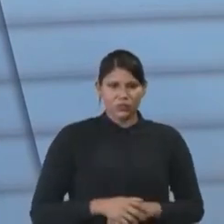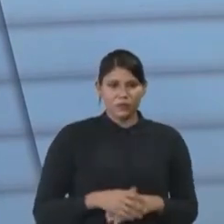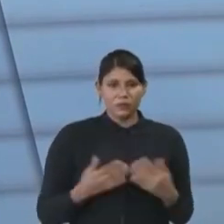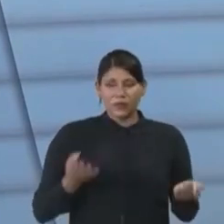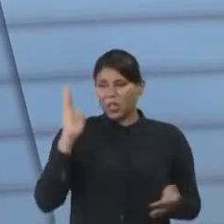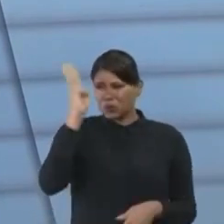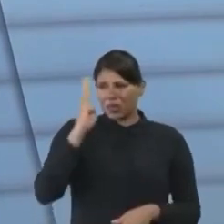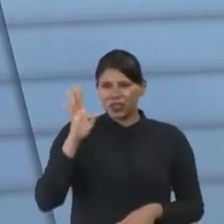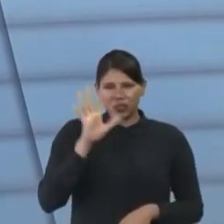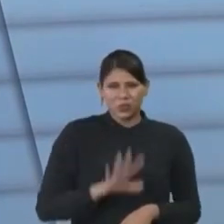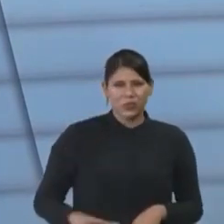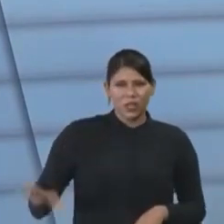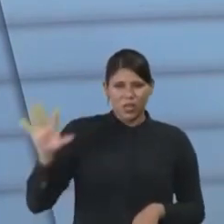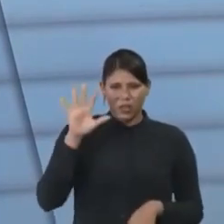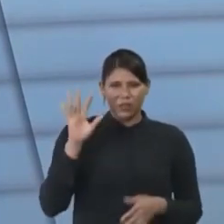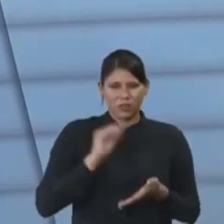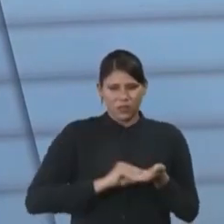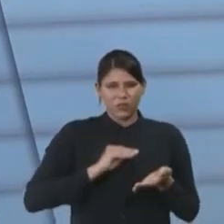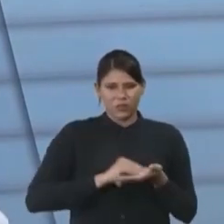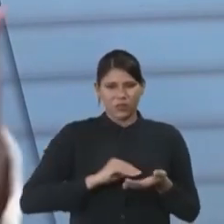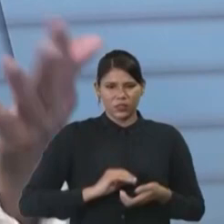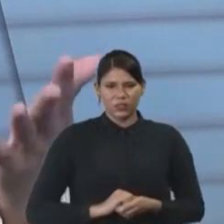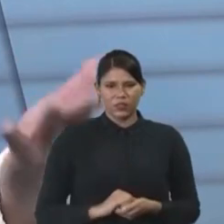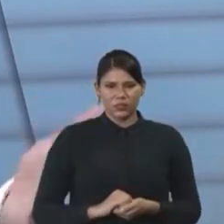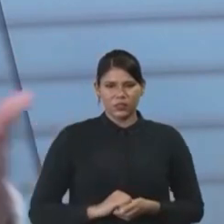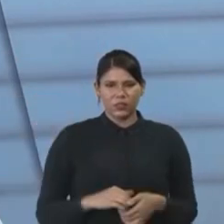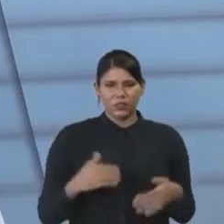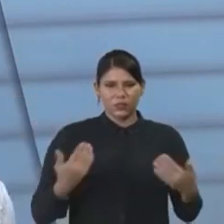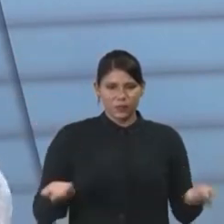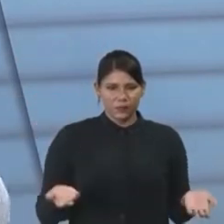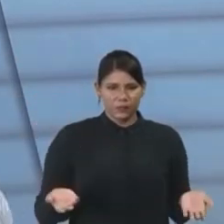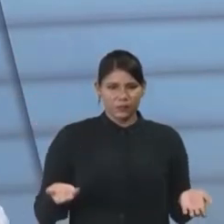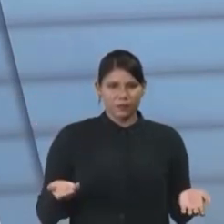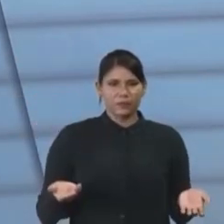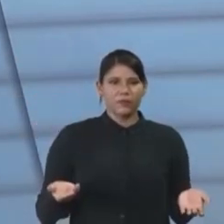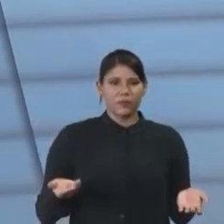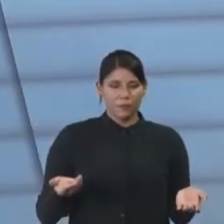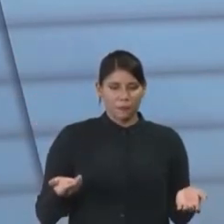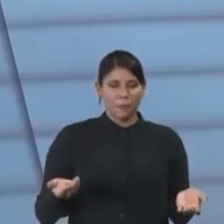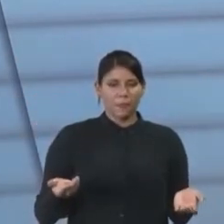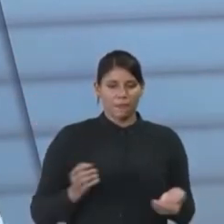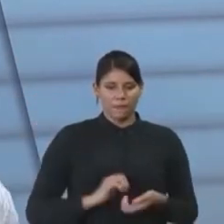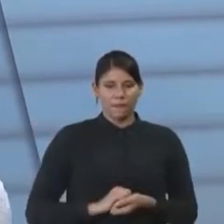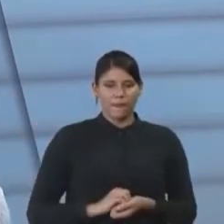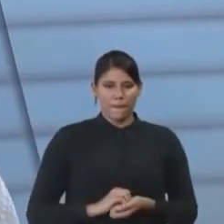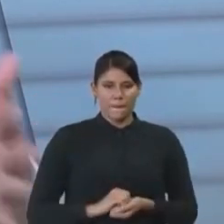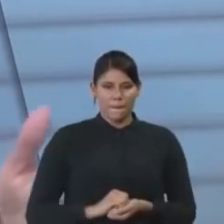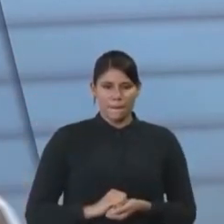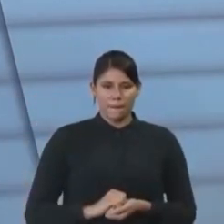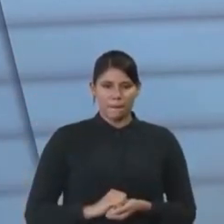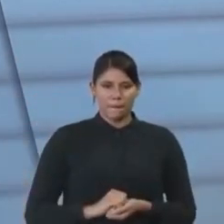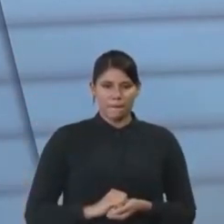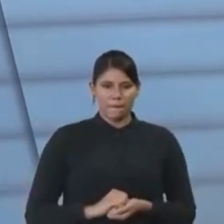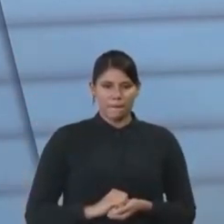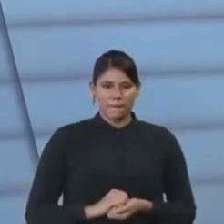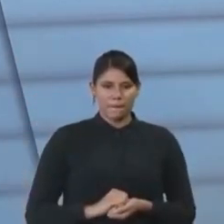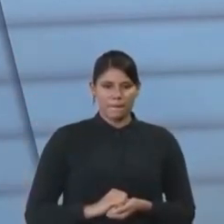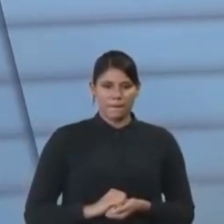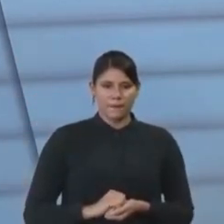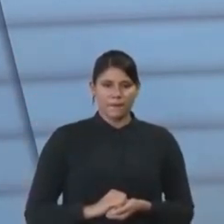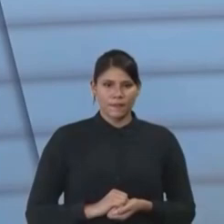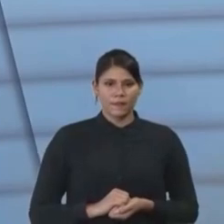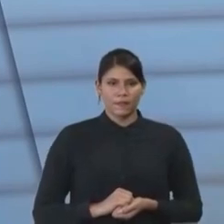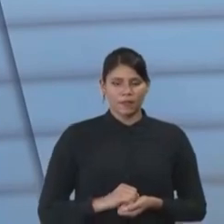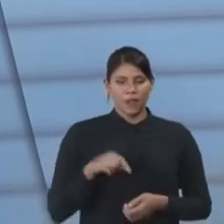Brasil, de uma forma geral, né? Sim, a erradicação do analfabetismo, ela ocorreu de forma totalmente diferenciada no